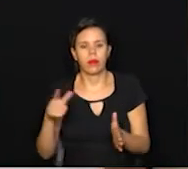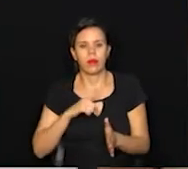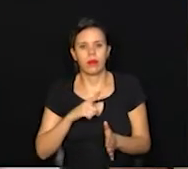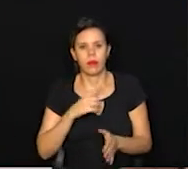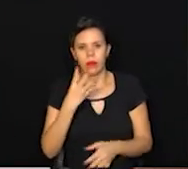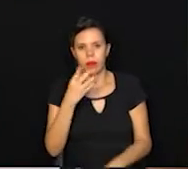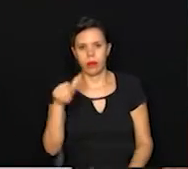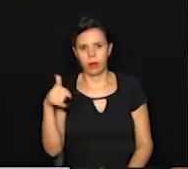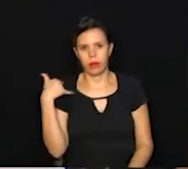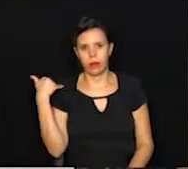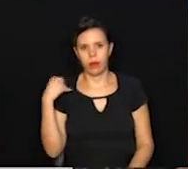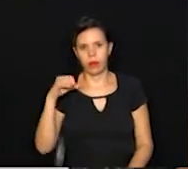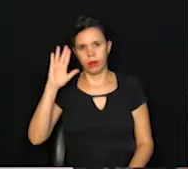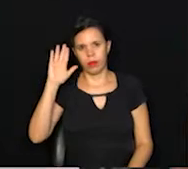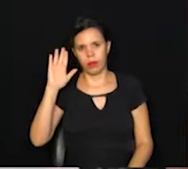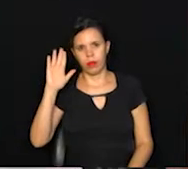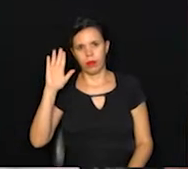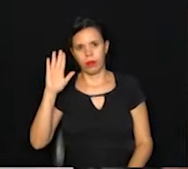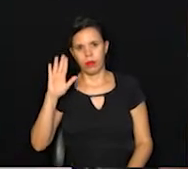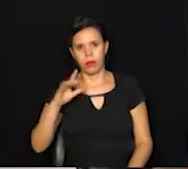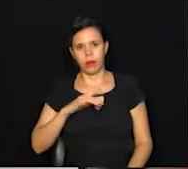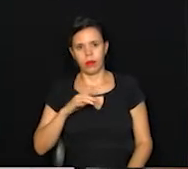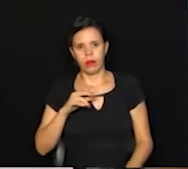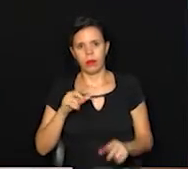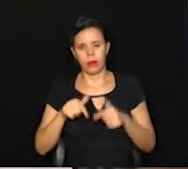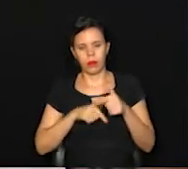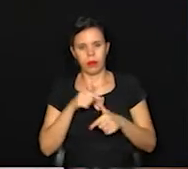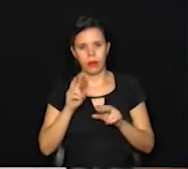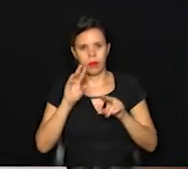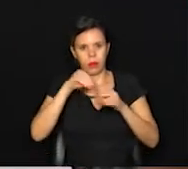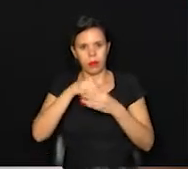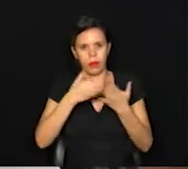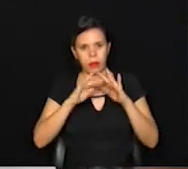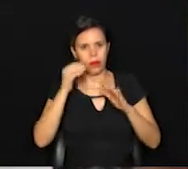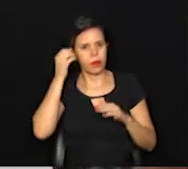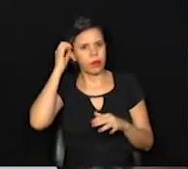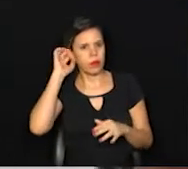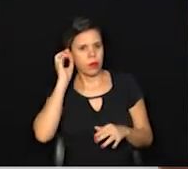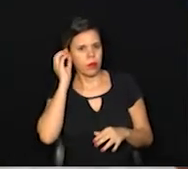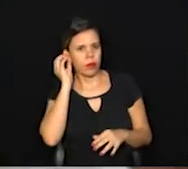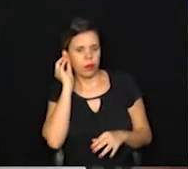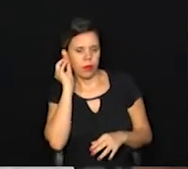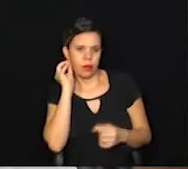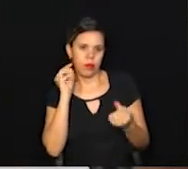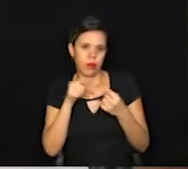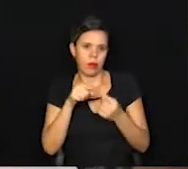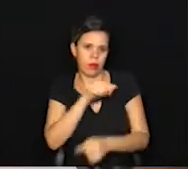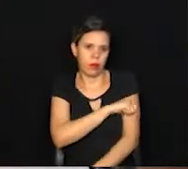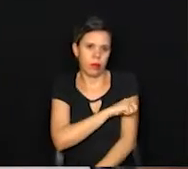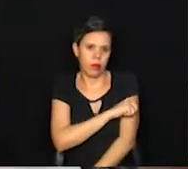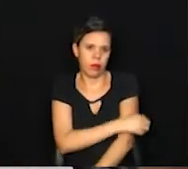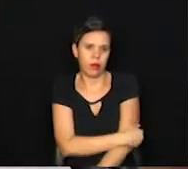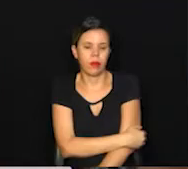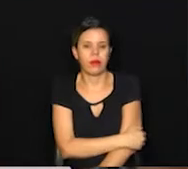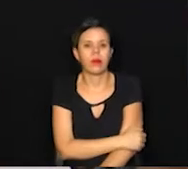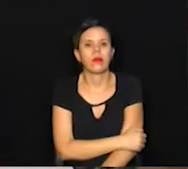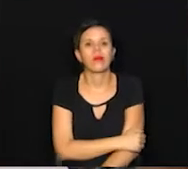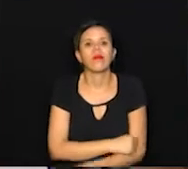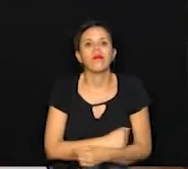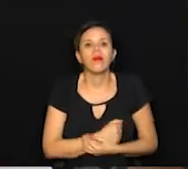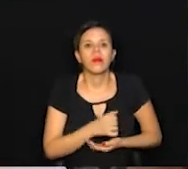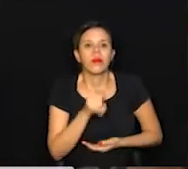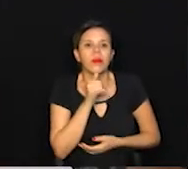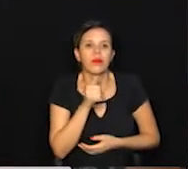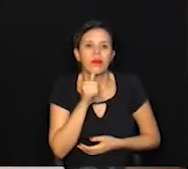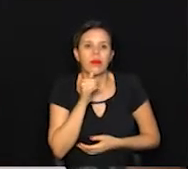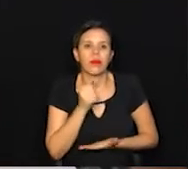47 anos ou mais, quem está em função especialmente dentro da escola, que tem atividade direta com aluno ou atividade como, por exemplo,